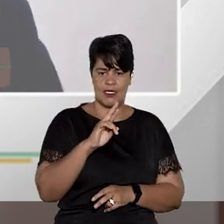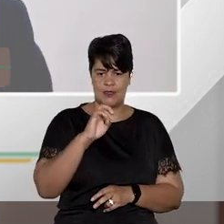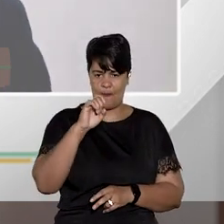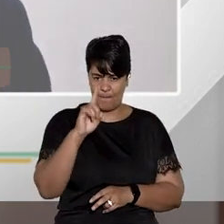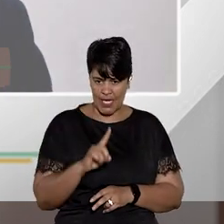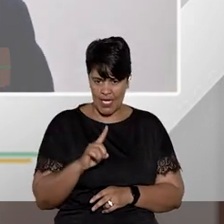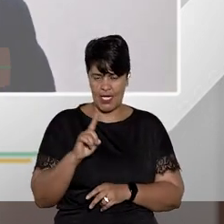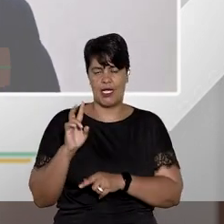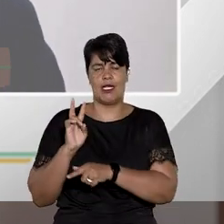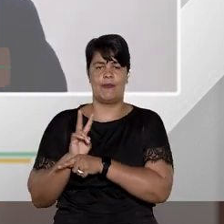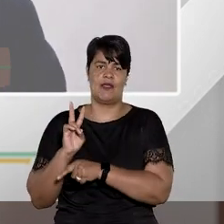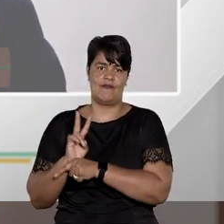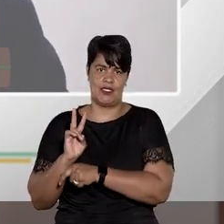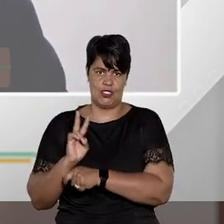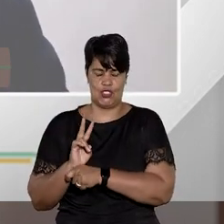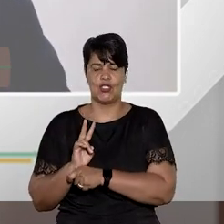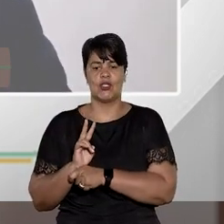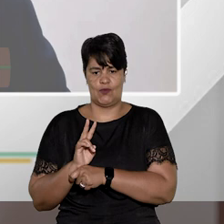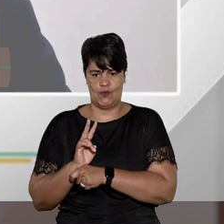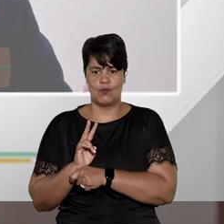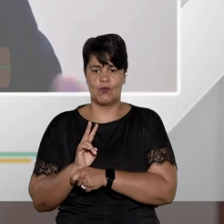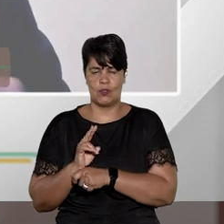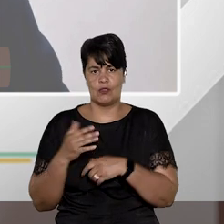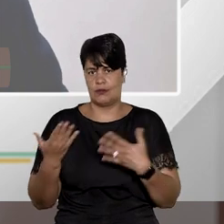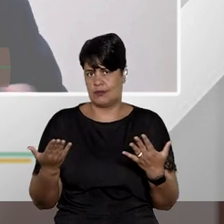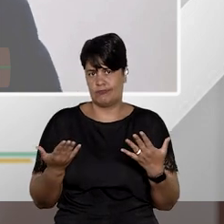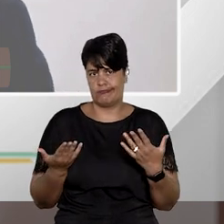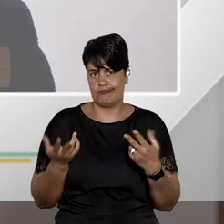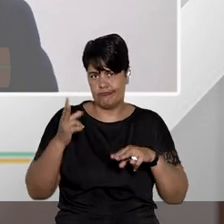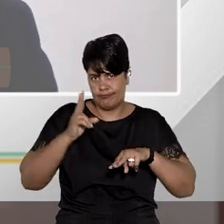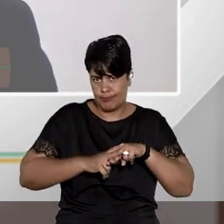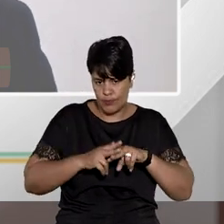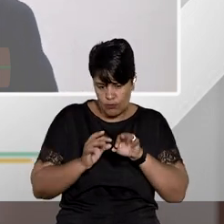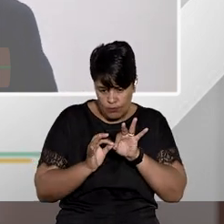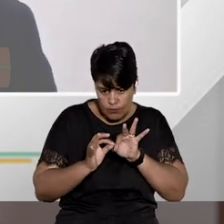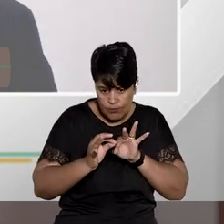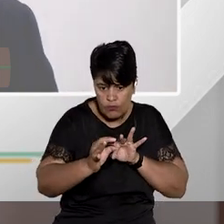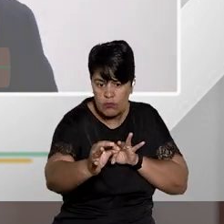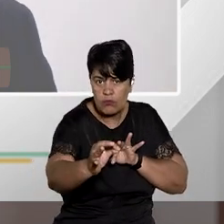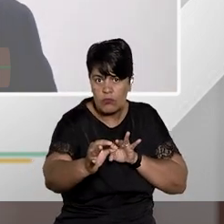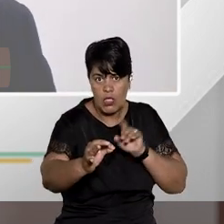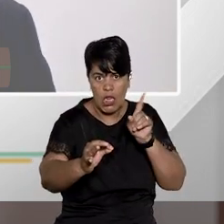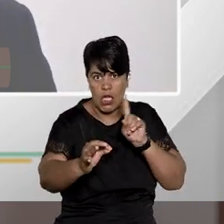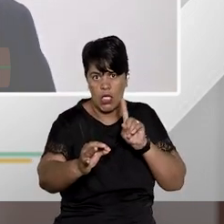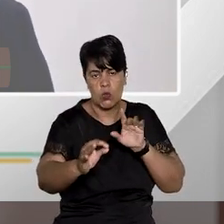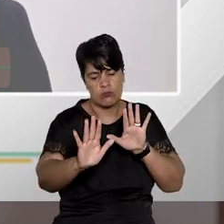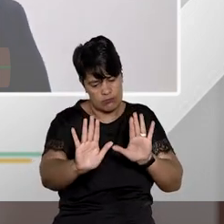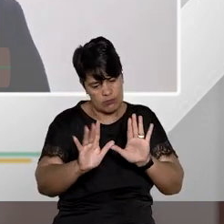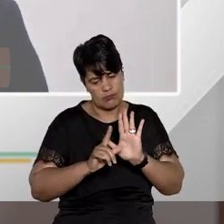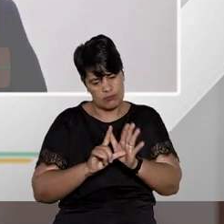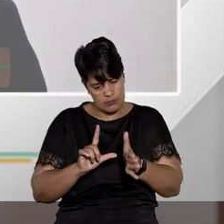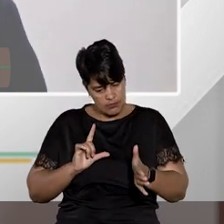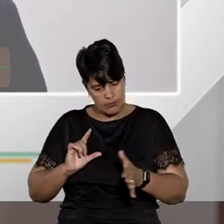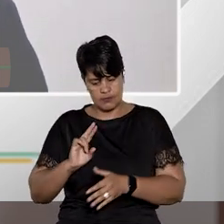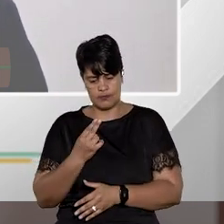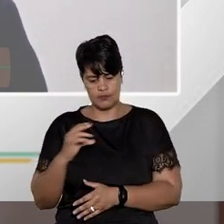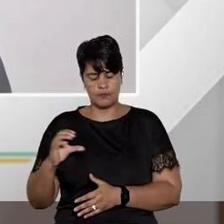-preventivo não há uma possibilidade de prisão no curto horizonte mas ela existe ela está ali